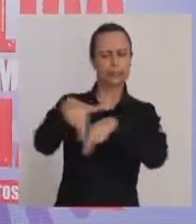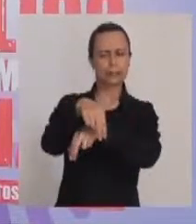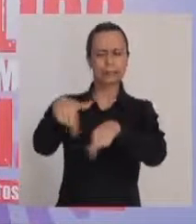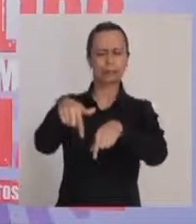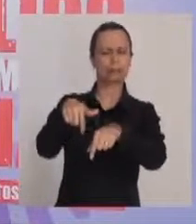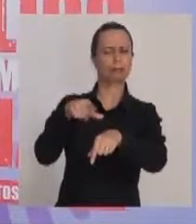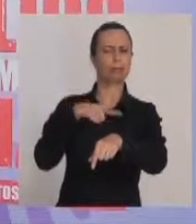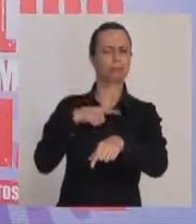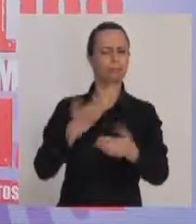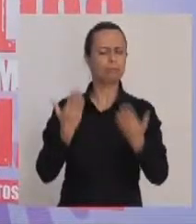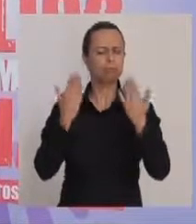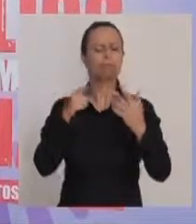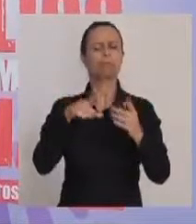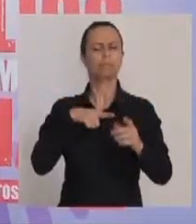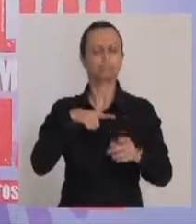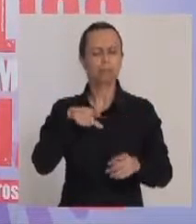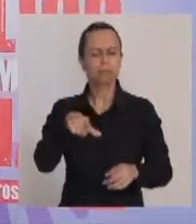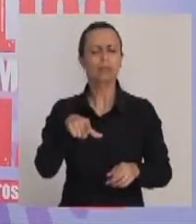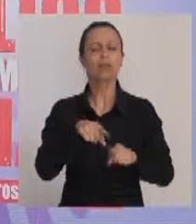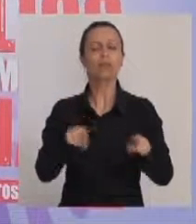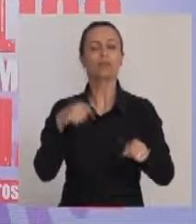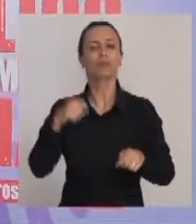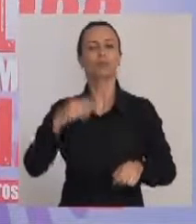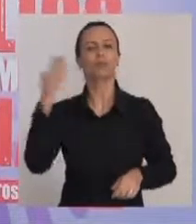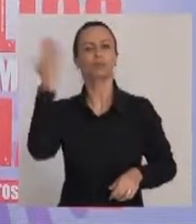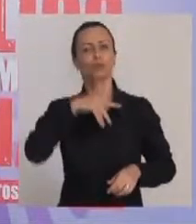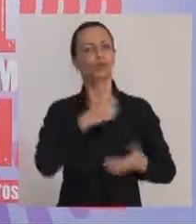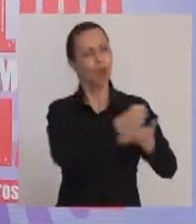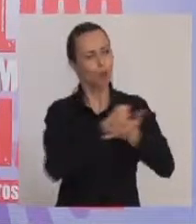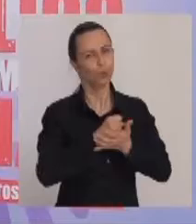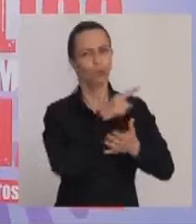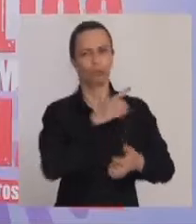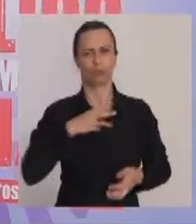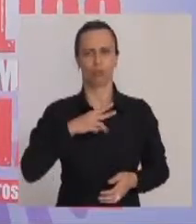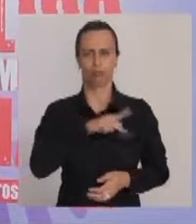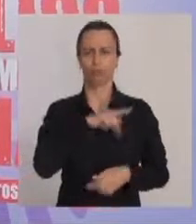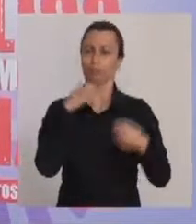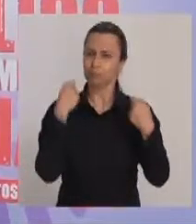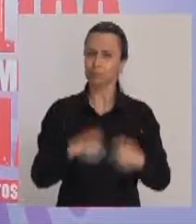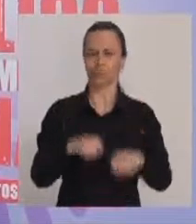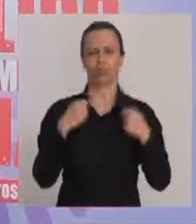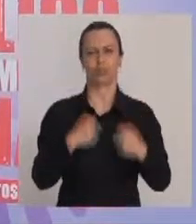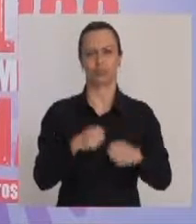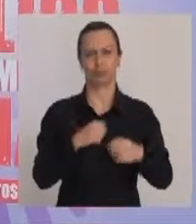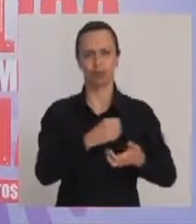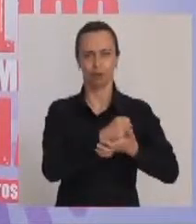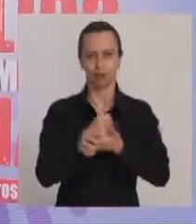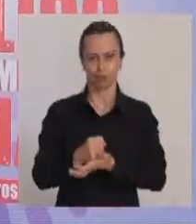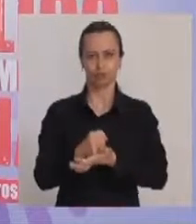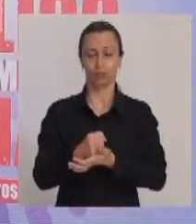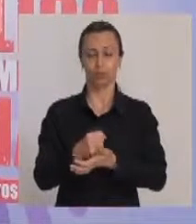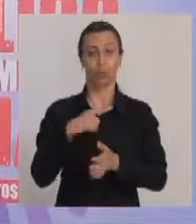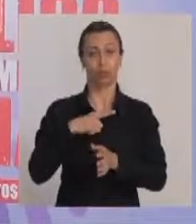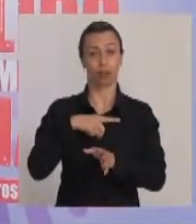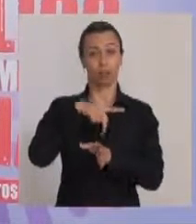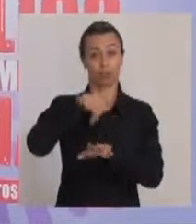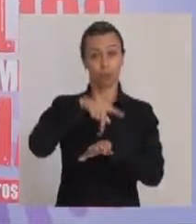suspeitas, passam por ali, você vê que algo não está correto mas precisamos então desse apoio desse apoio